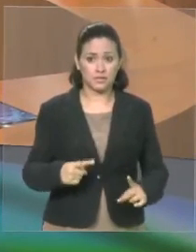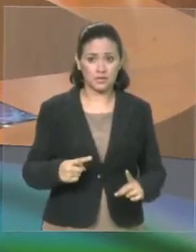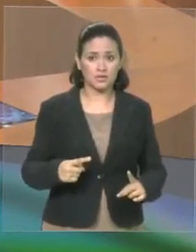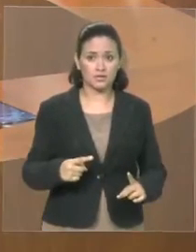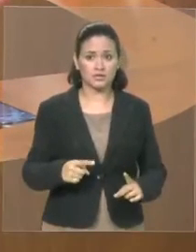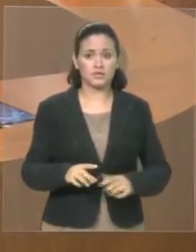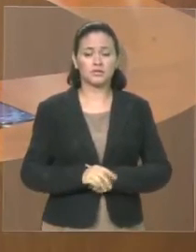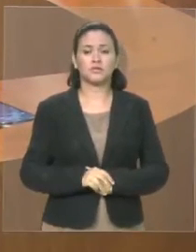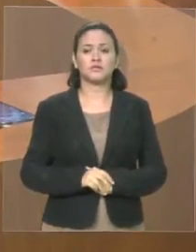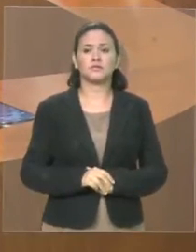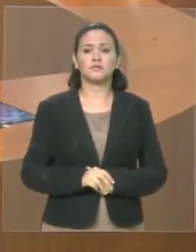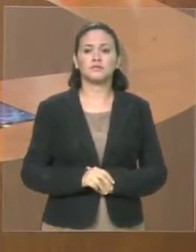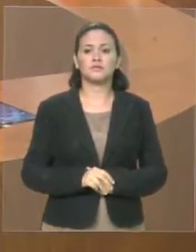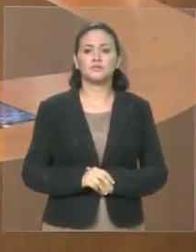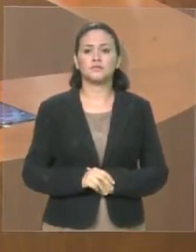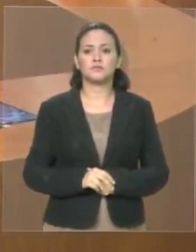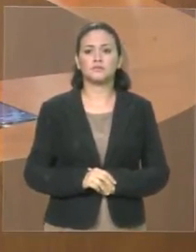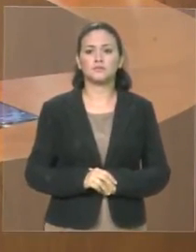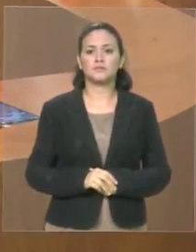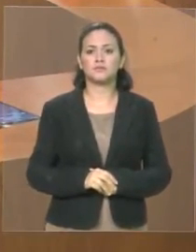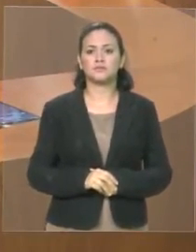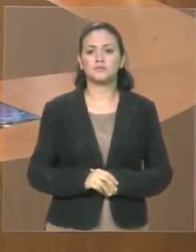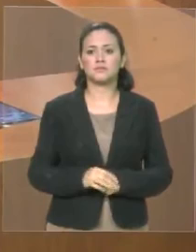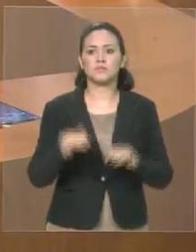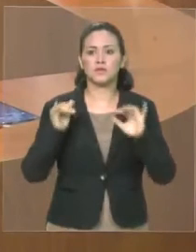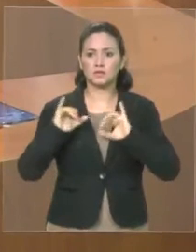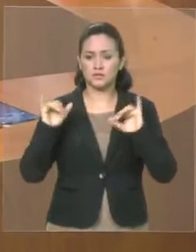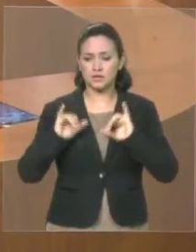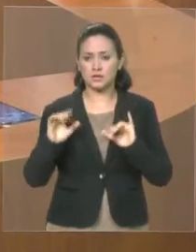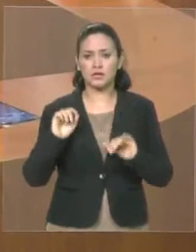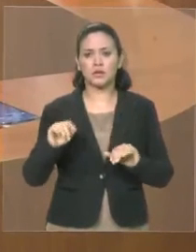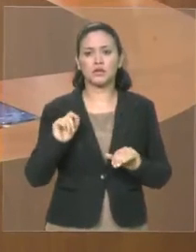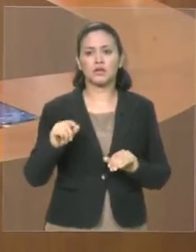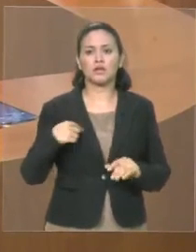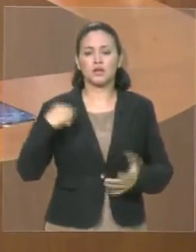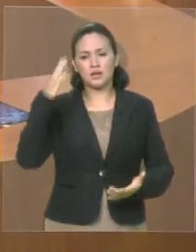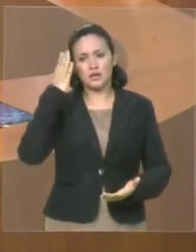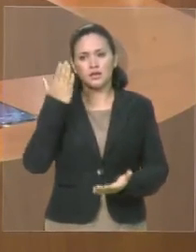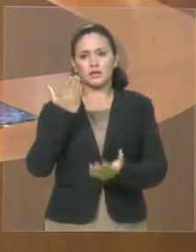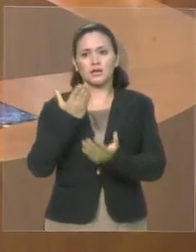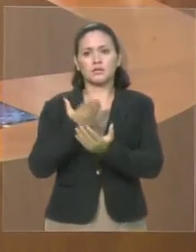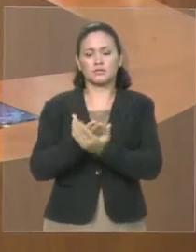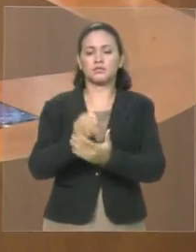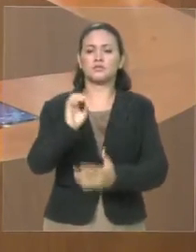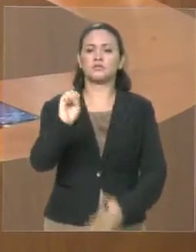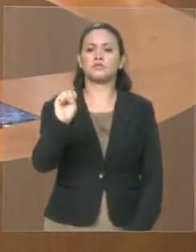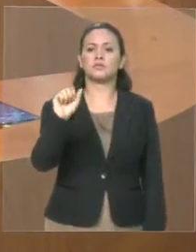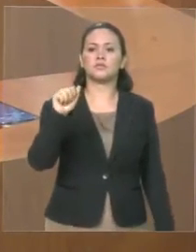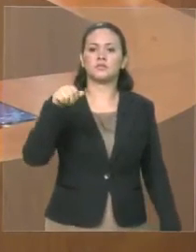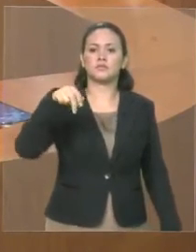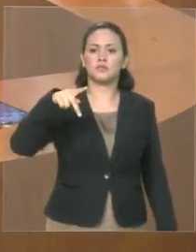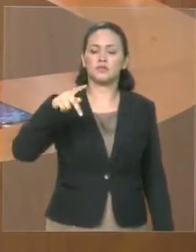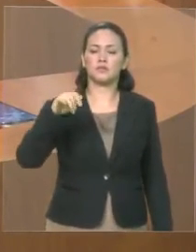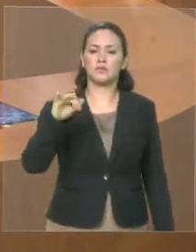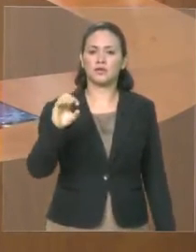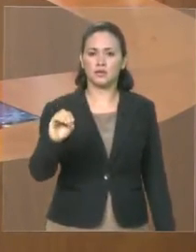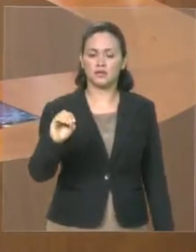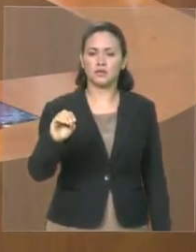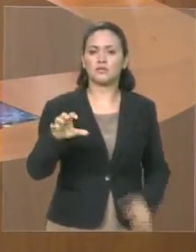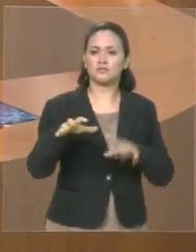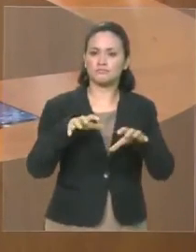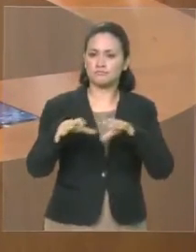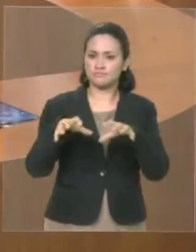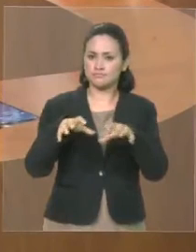renovo aqui a confiança no Sampaio Correia, no presidente Sérgio Frota, certo de que no ano que vem